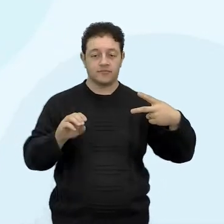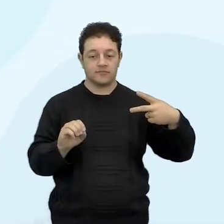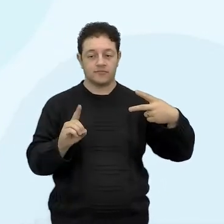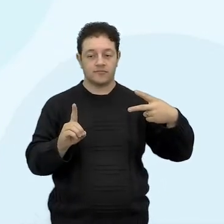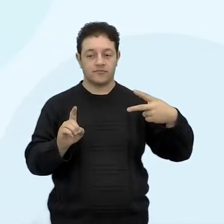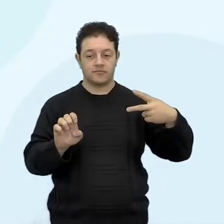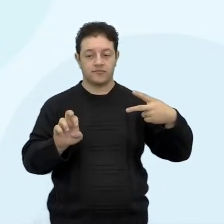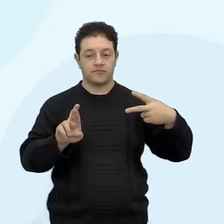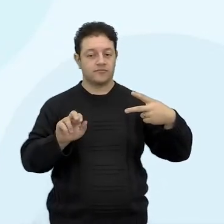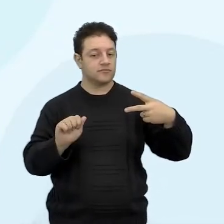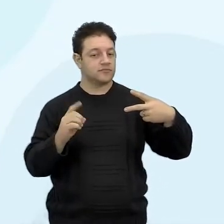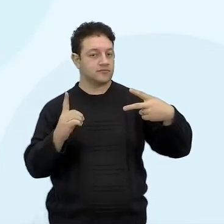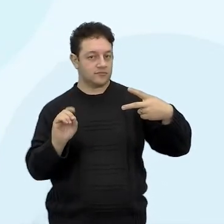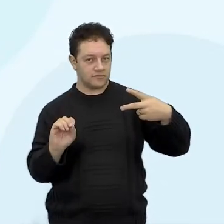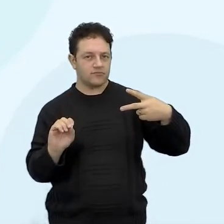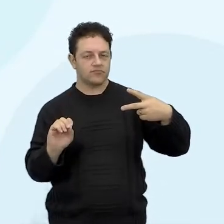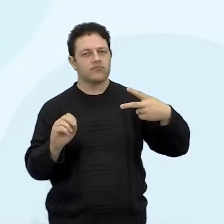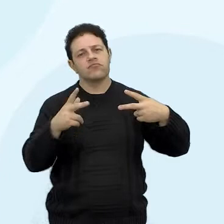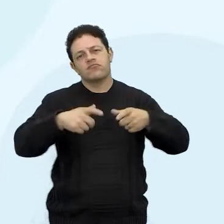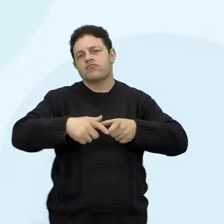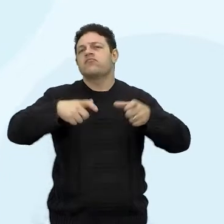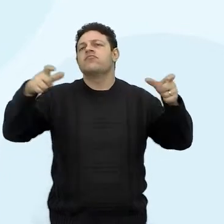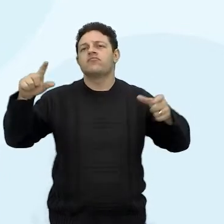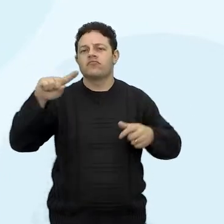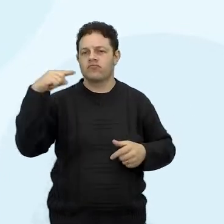moderado procura um equilíbrio. Opa!